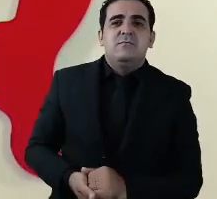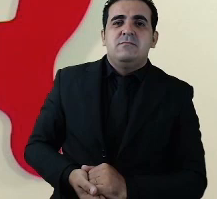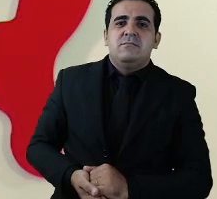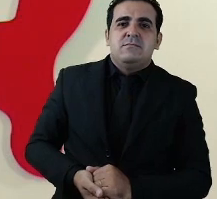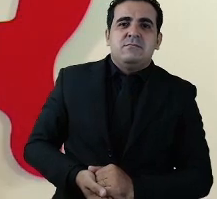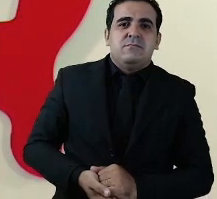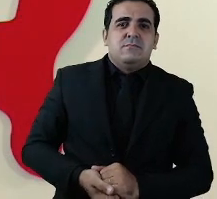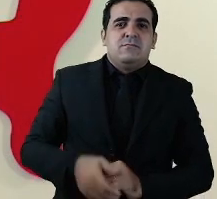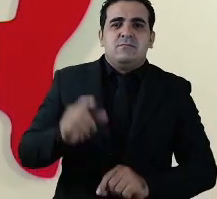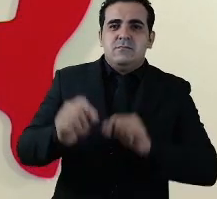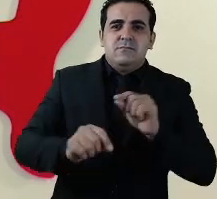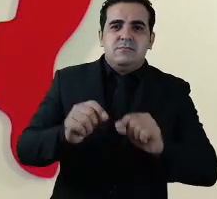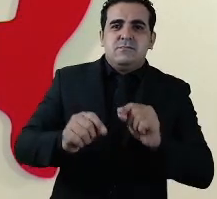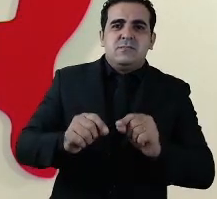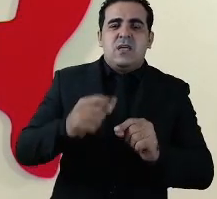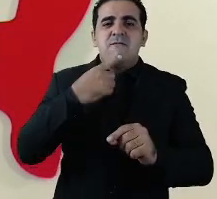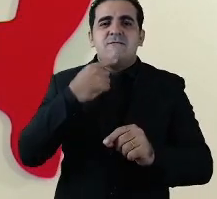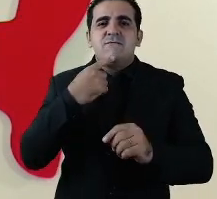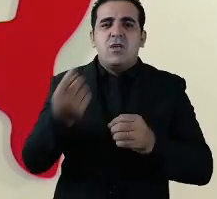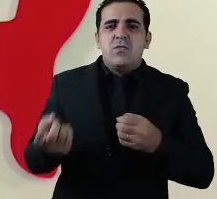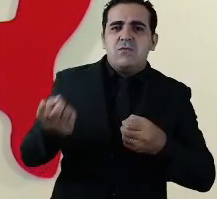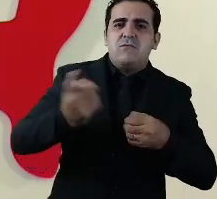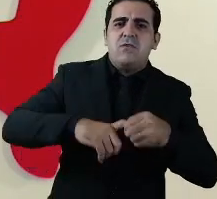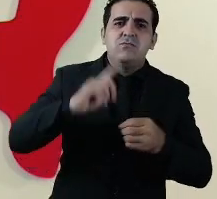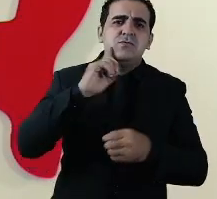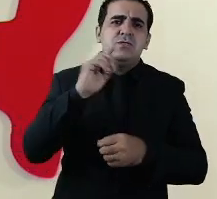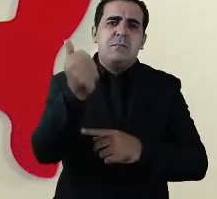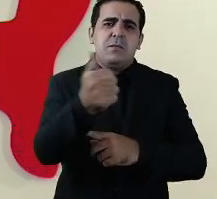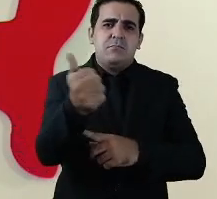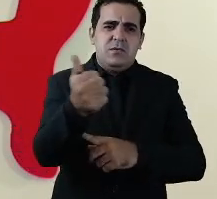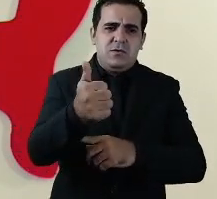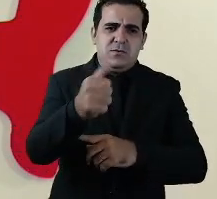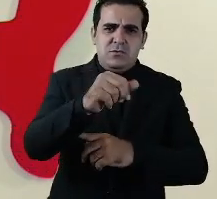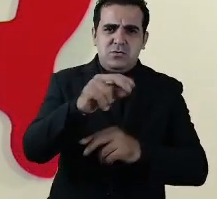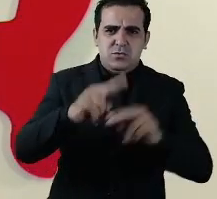a tendência é que não haja essa retomada no dia primeiro de junho